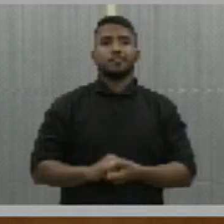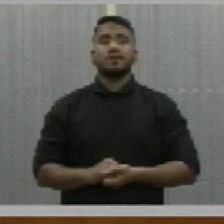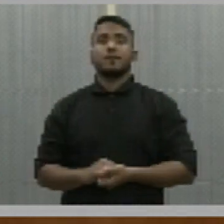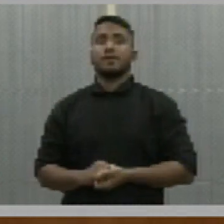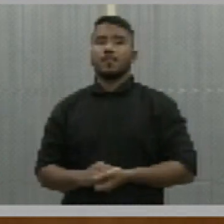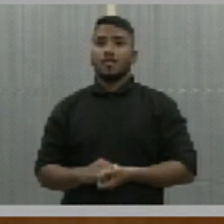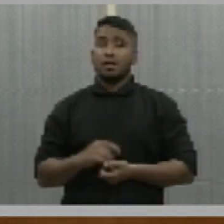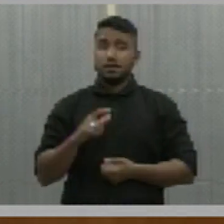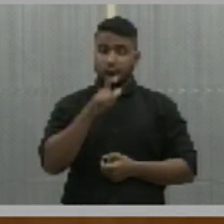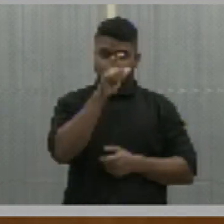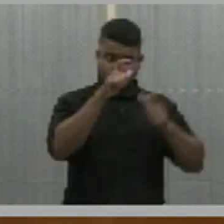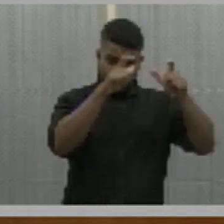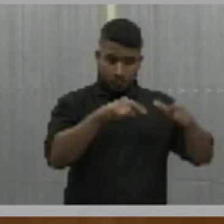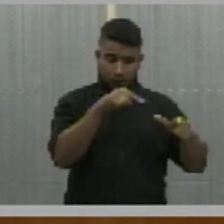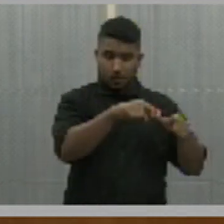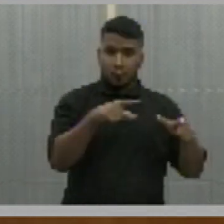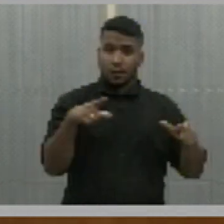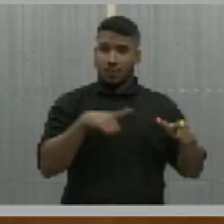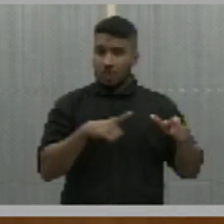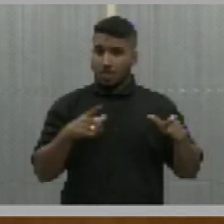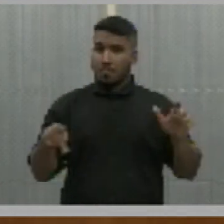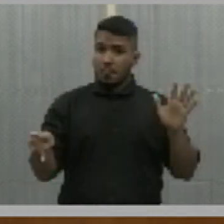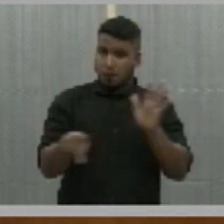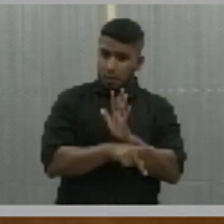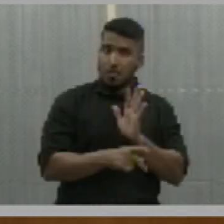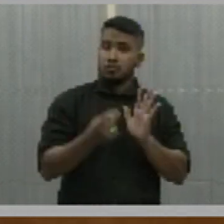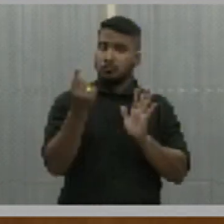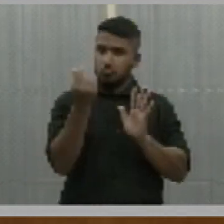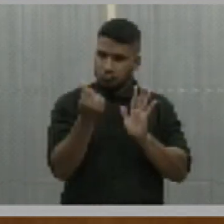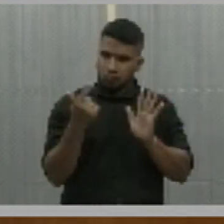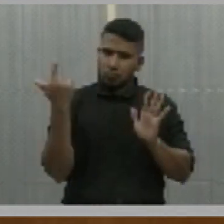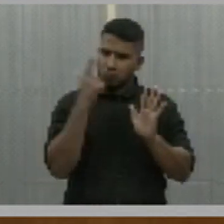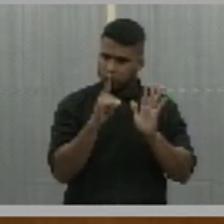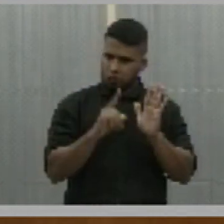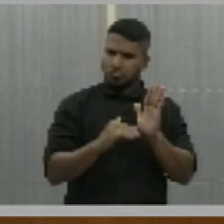Fundação da Paz, além de captar recursos para manter